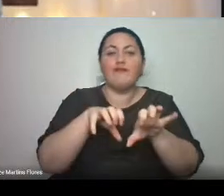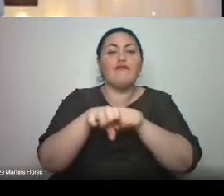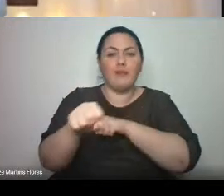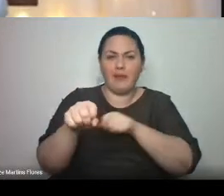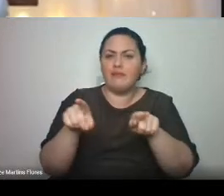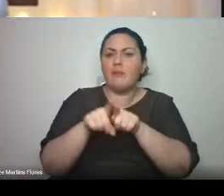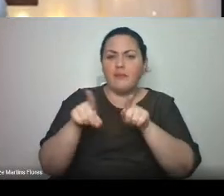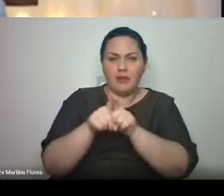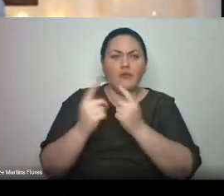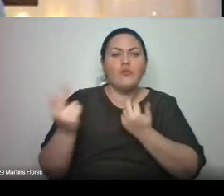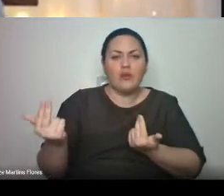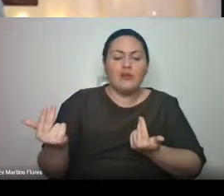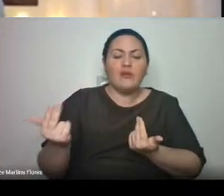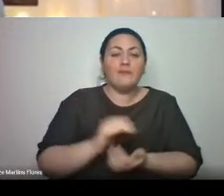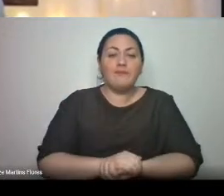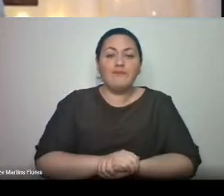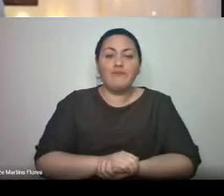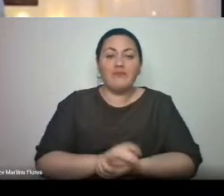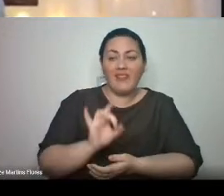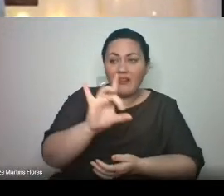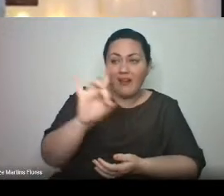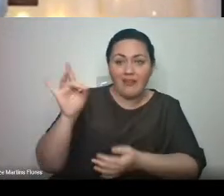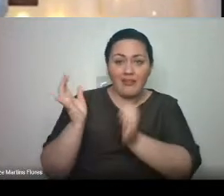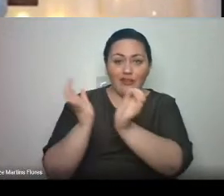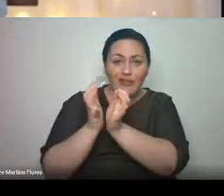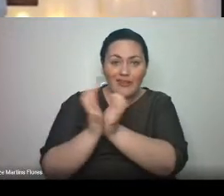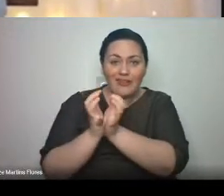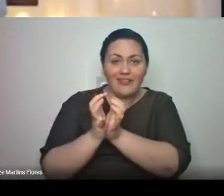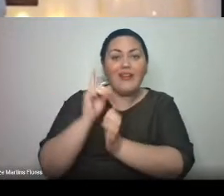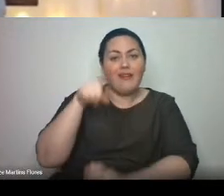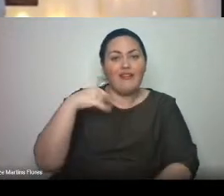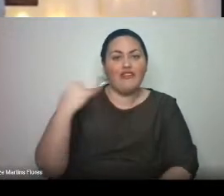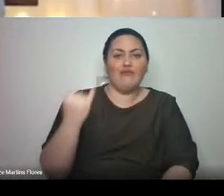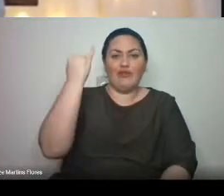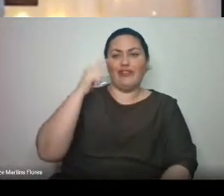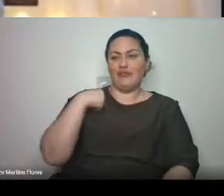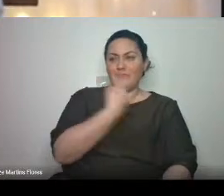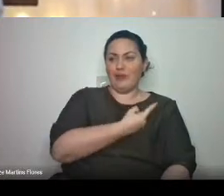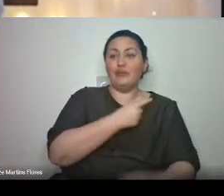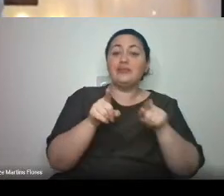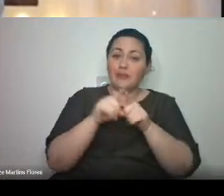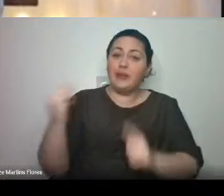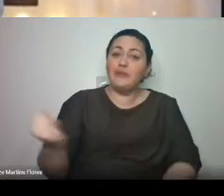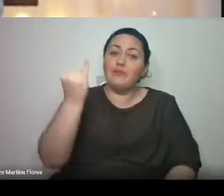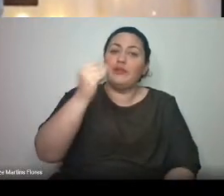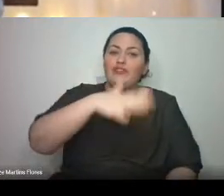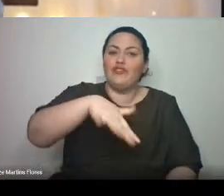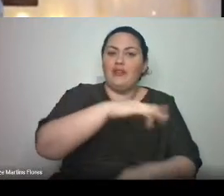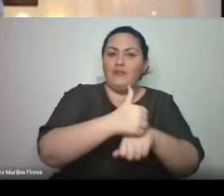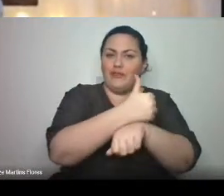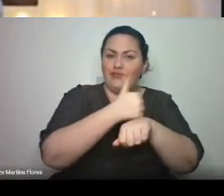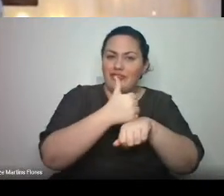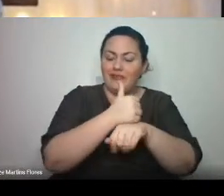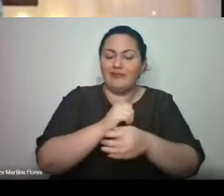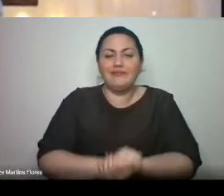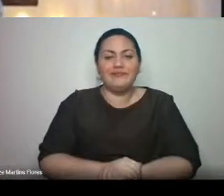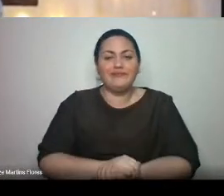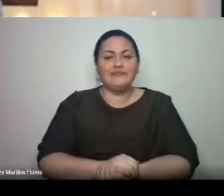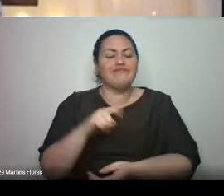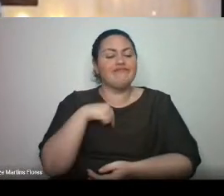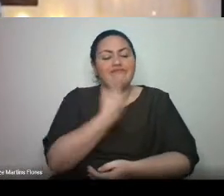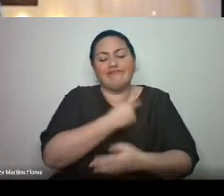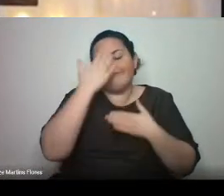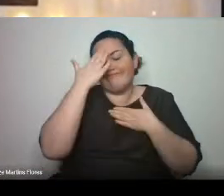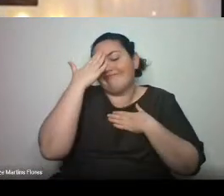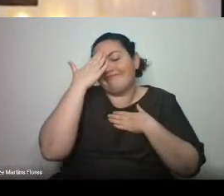também. Cada um de vocês é importante para nós e para a nossa jornada profissional. Somos imensamente gratos pelos professores